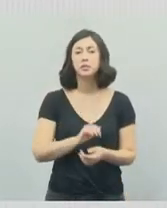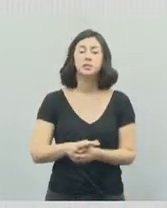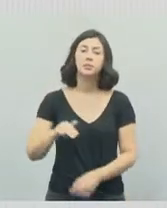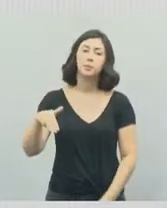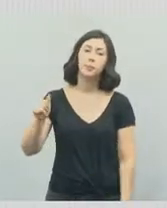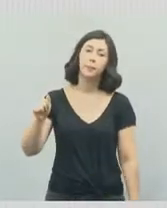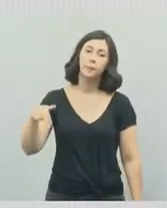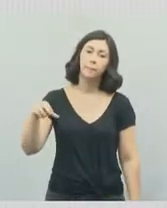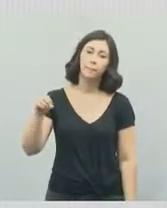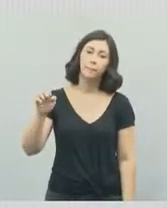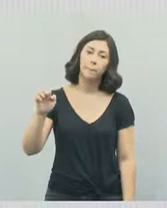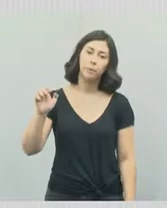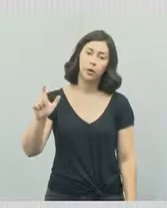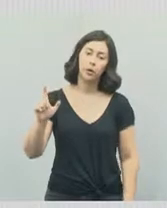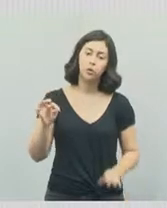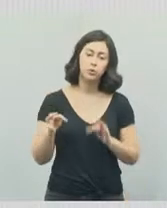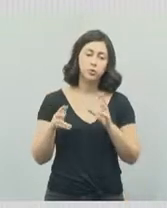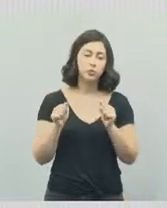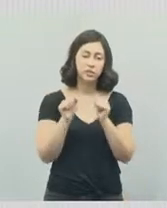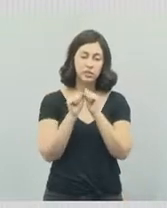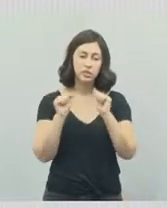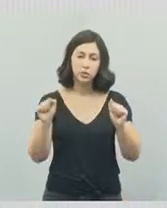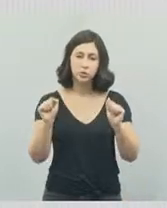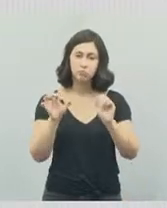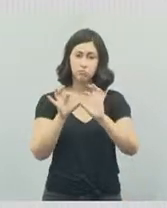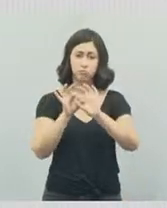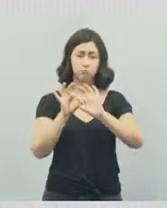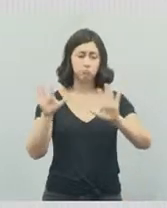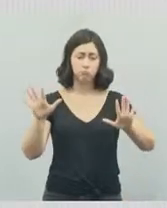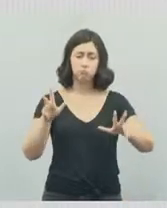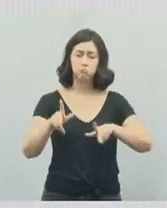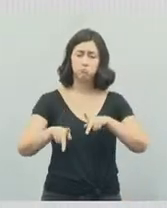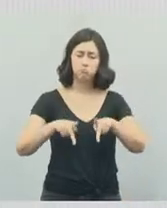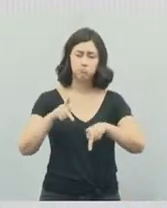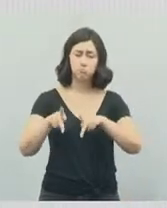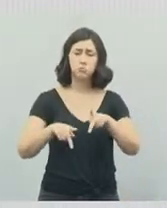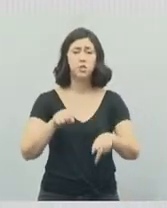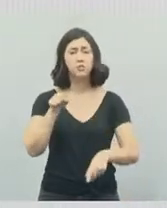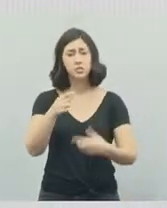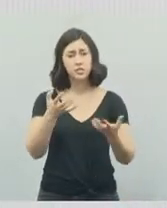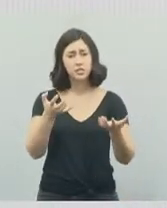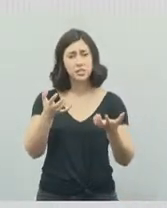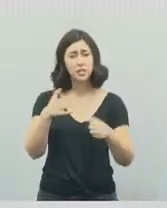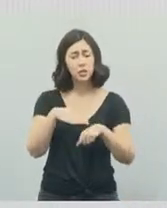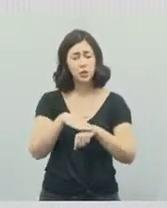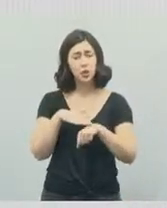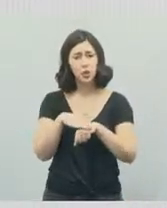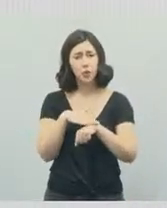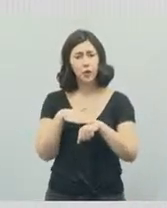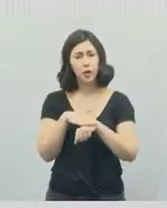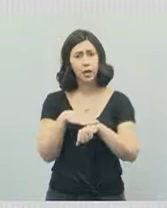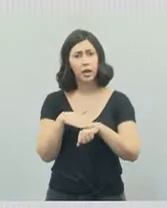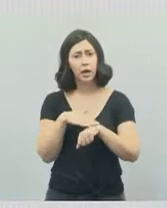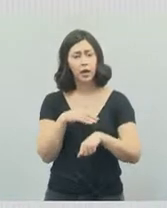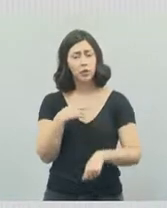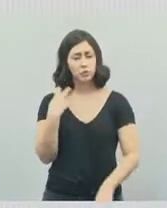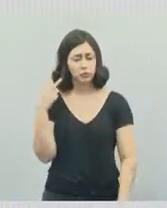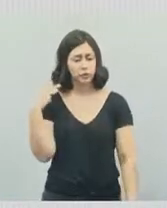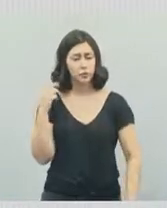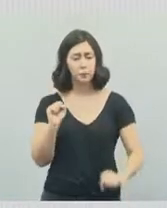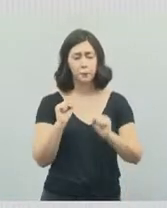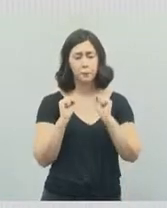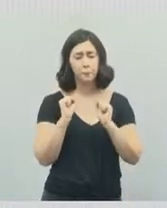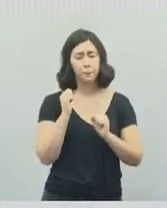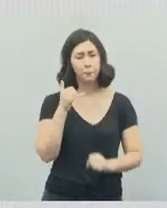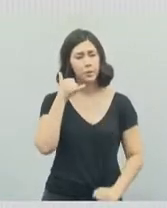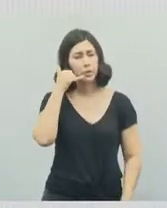Manuel, toda a assessoria, estamos ali à disposição da população, você que quer falar com esse vereador, você pode ligar,